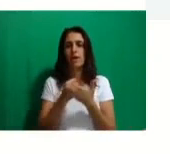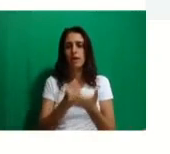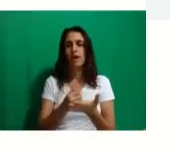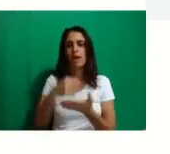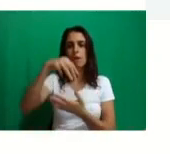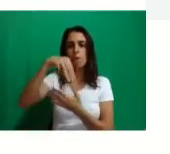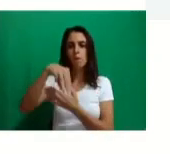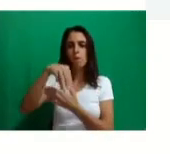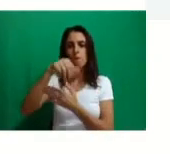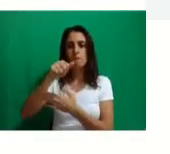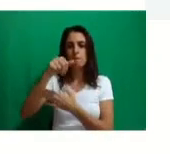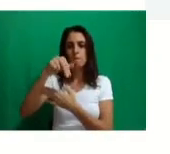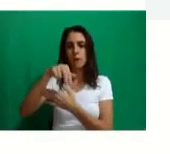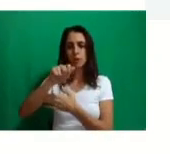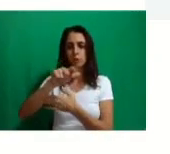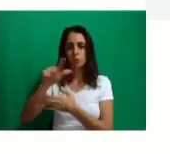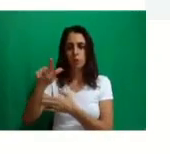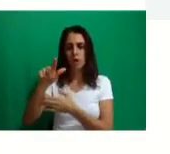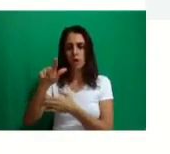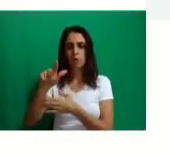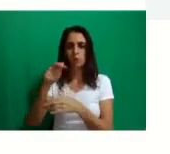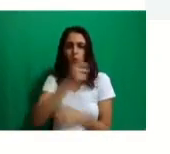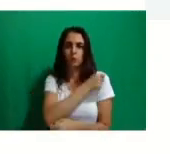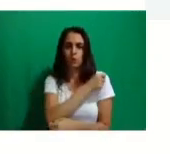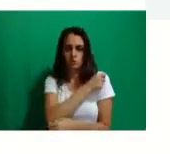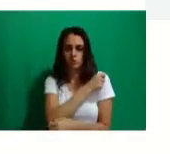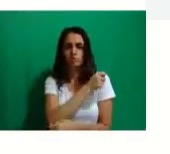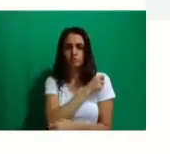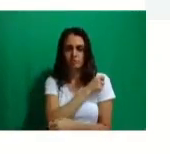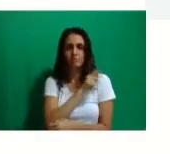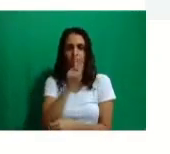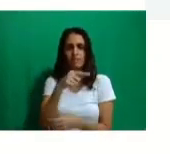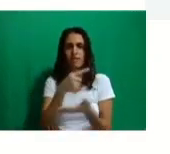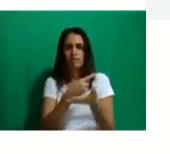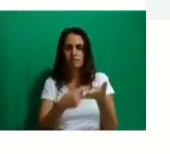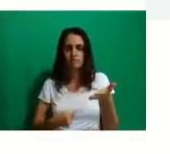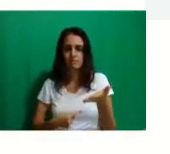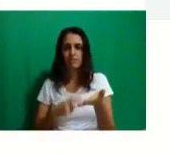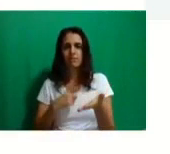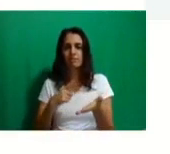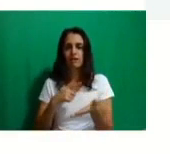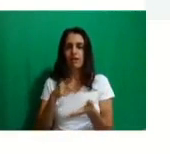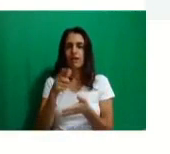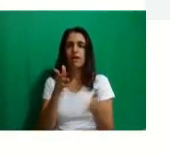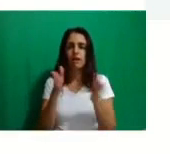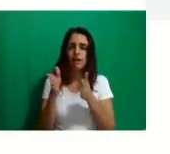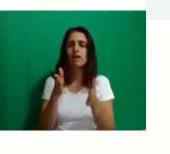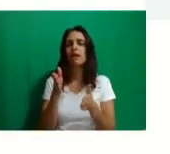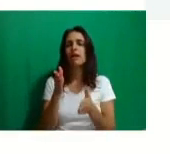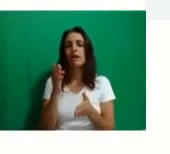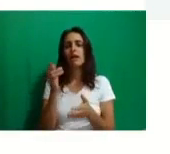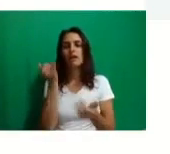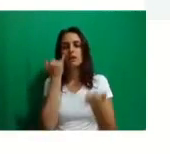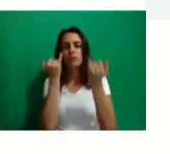importante o manual do aluno. Por favor, acessem o manual para que vocês tenham acesso a todas as informações